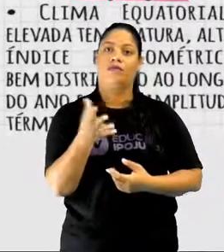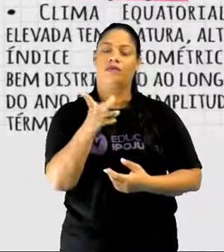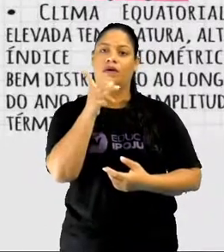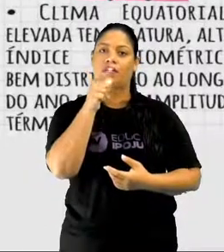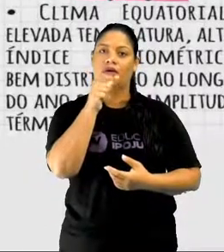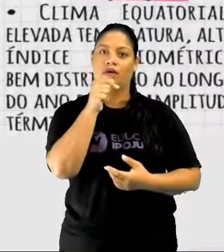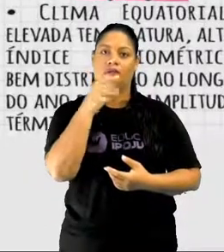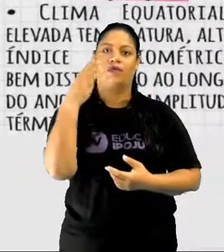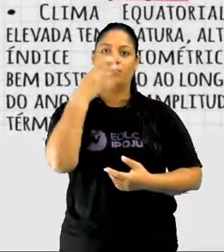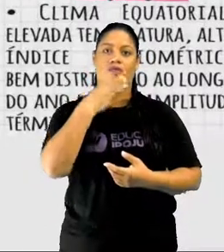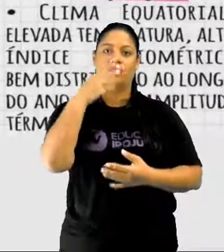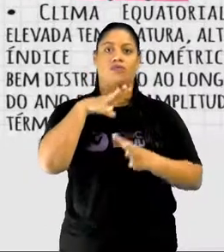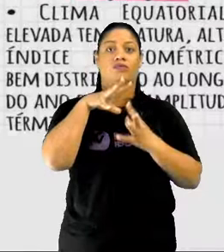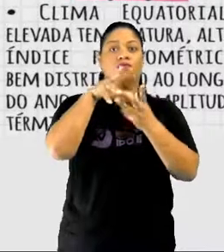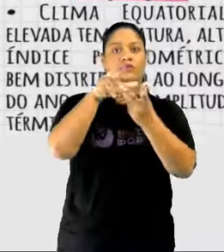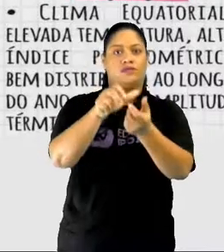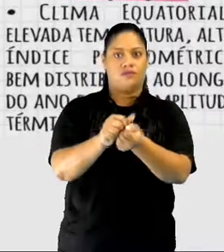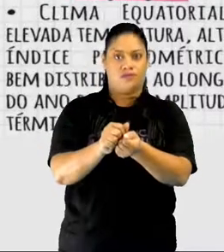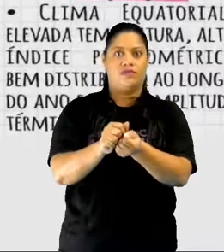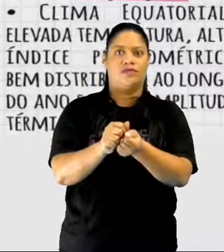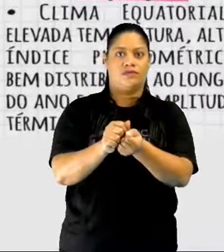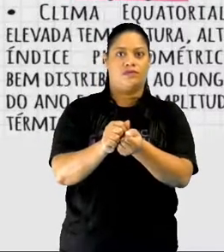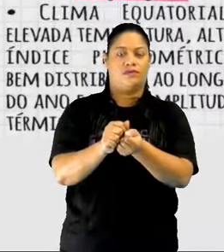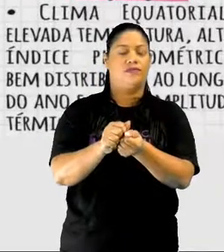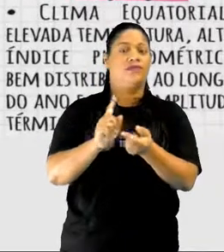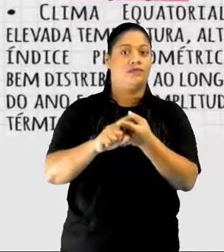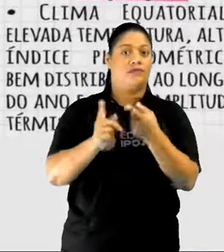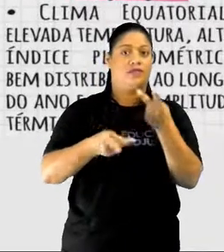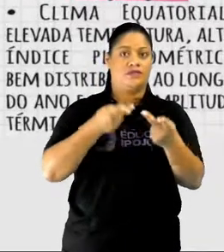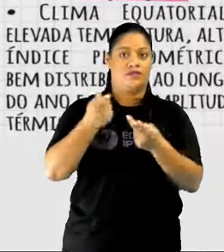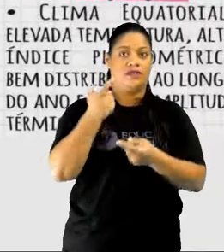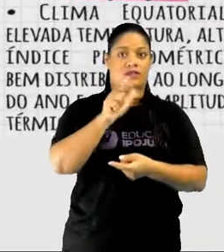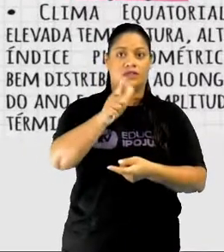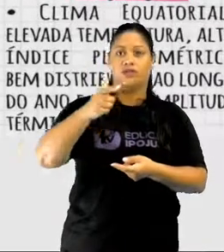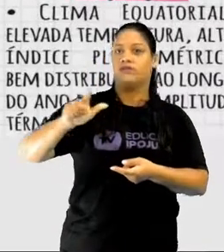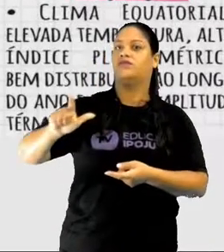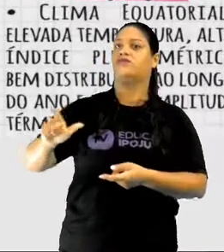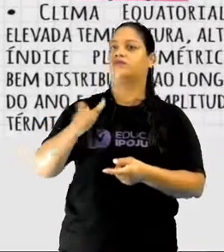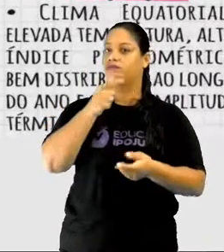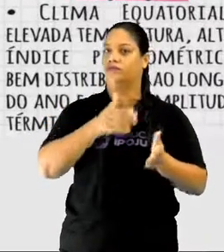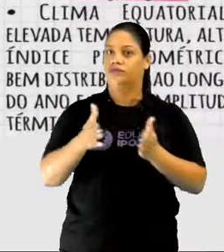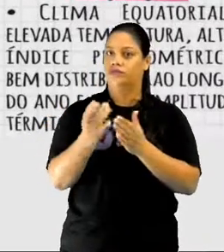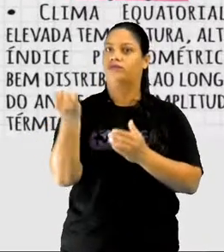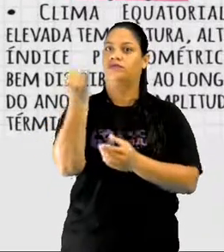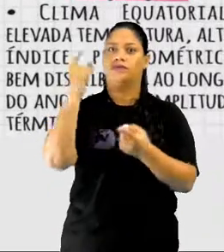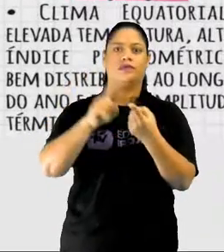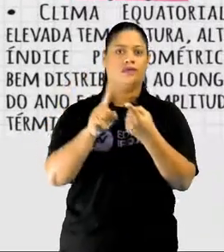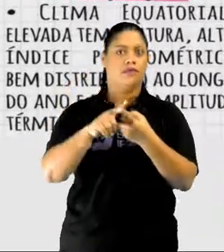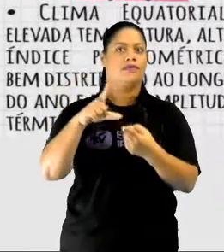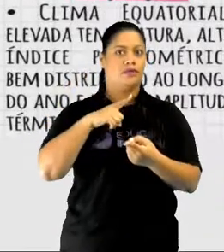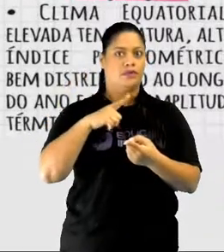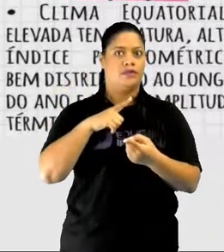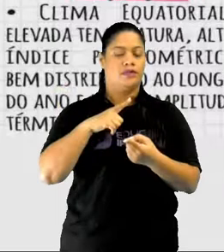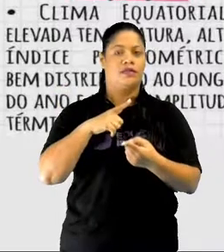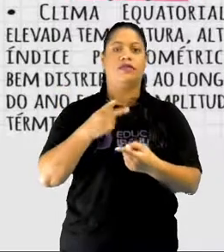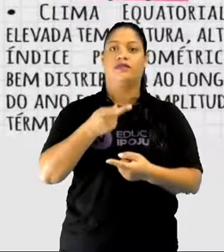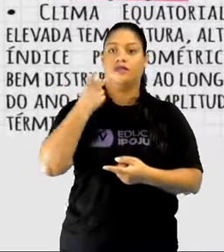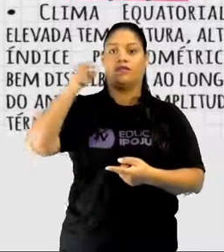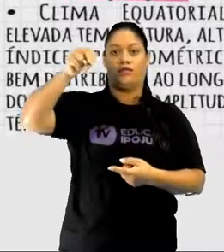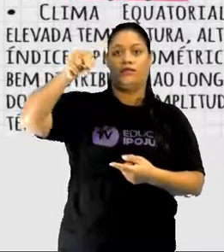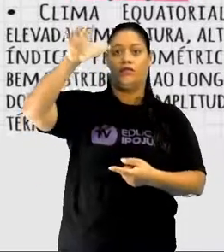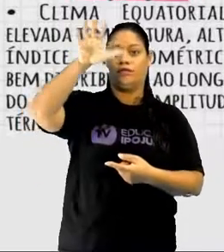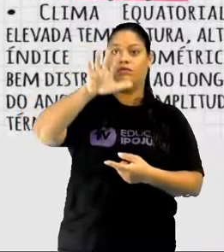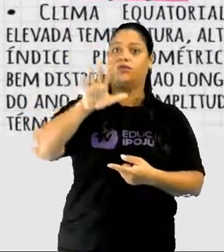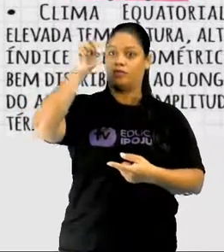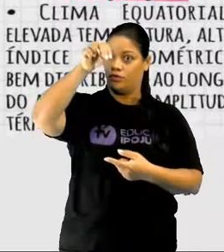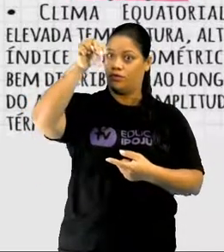do mundo, certo? Sem falar em outras bacias que nós temos. Mas como a gente está falando de região norte, a gente vai